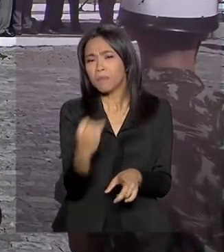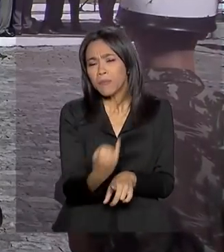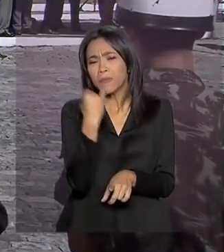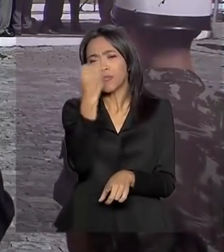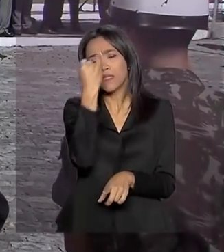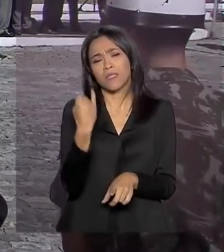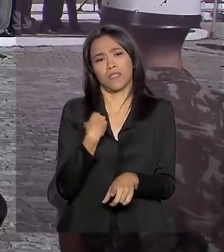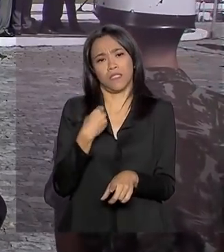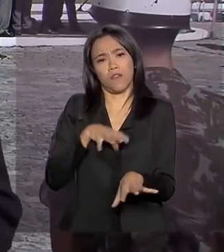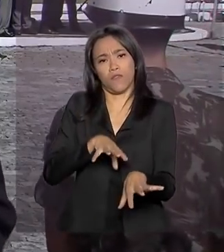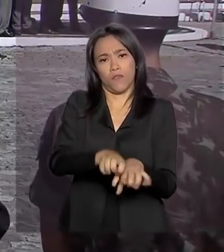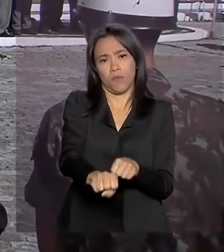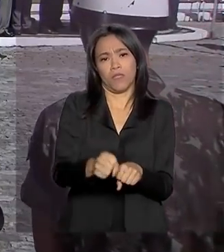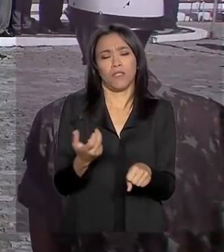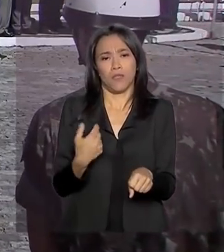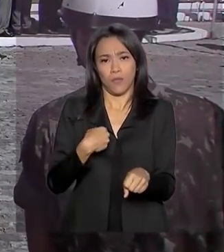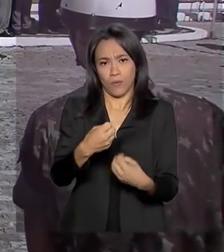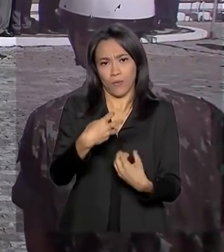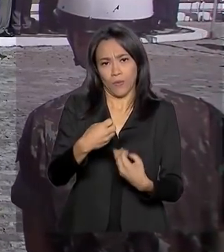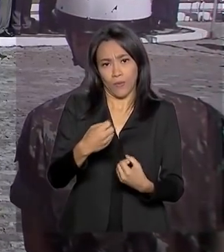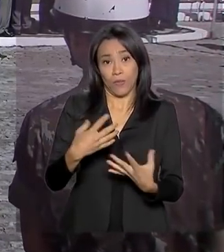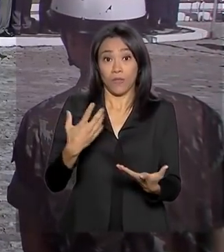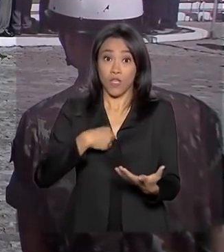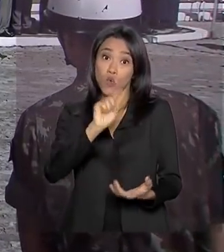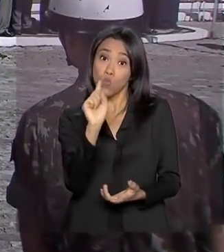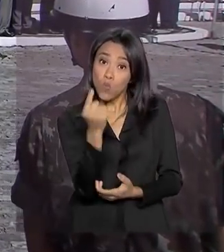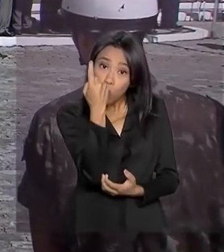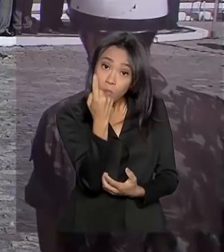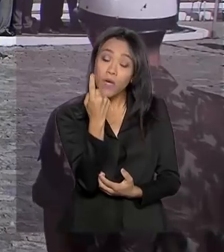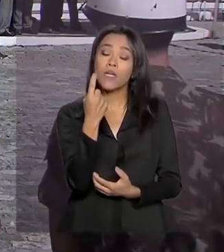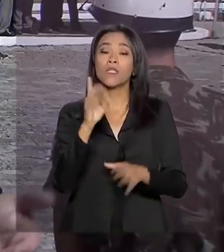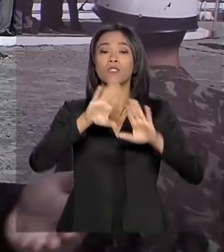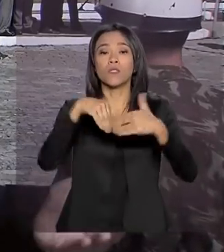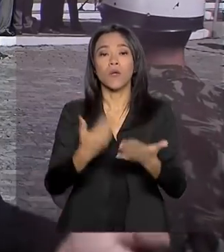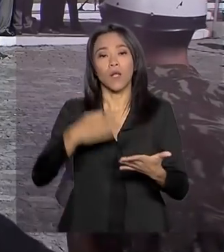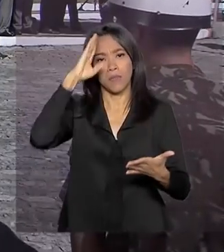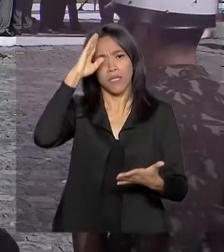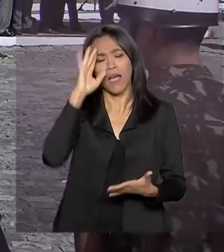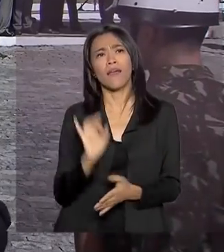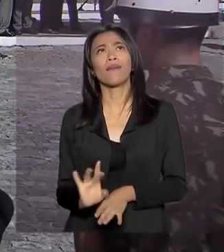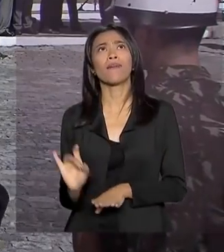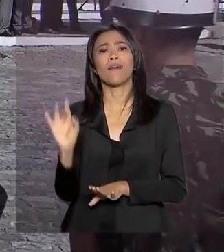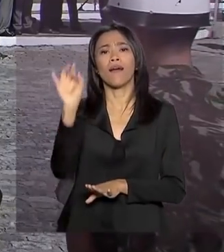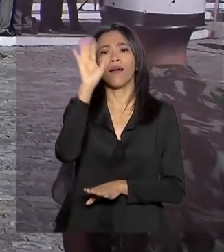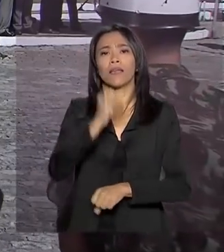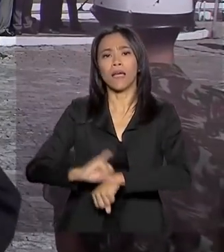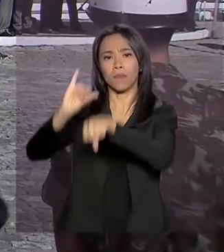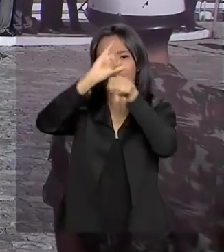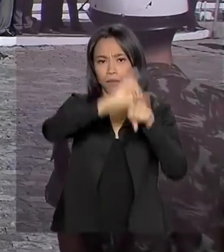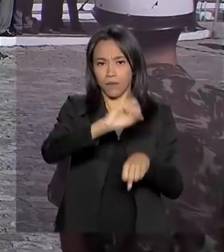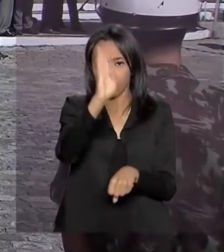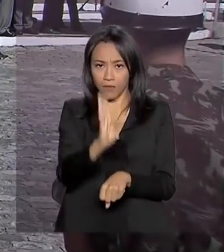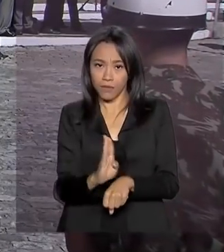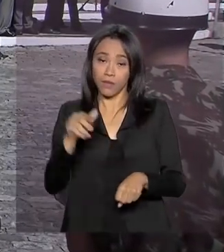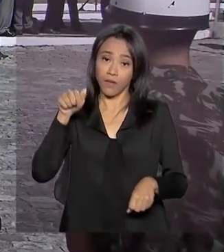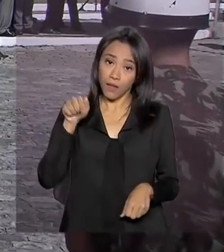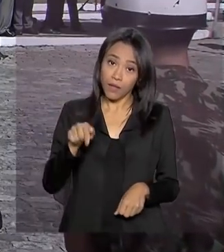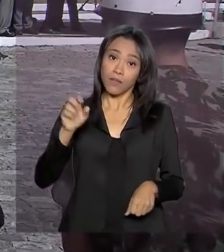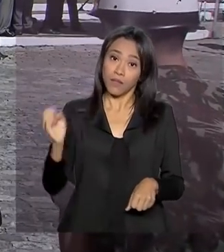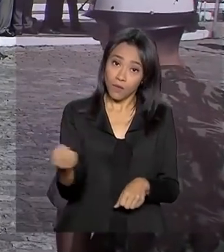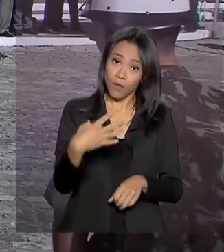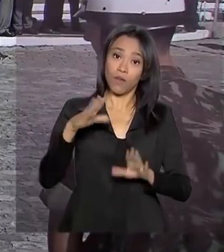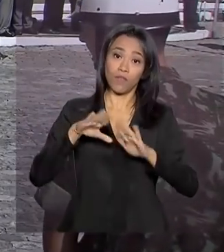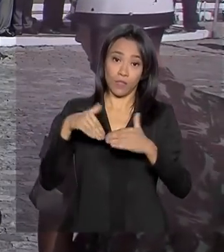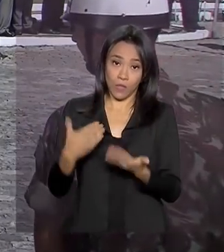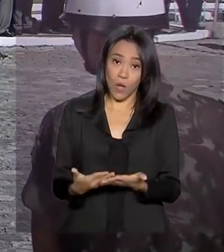dos brasileiros e prometeu instalar pelo menos uma escola militar em cada capital brasileira. A maior escola vai ficar em São Paulo,